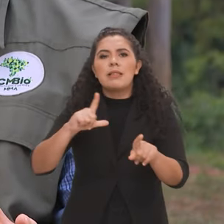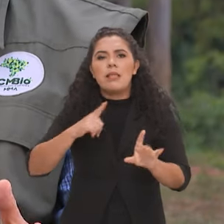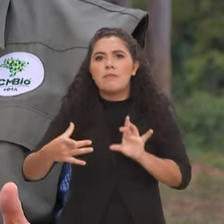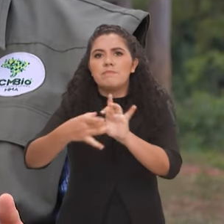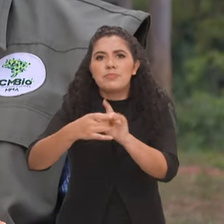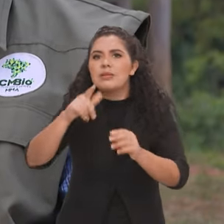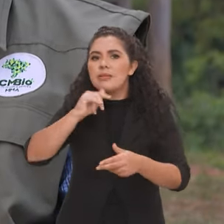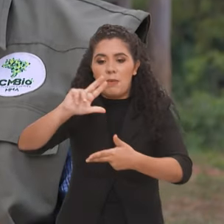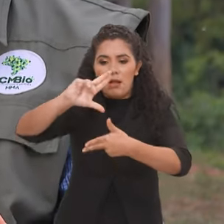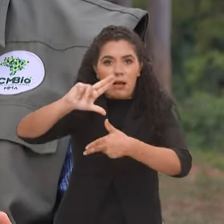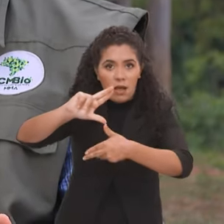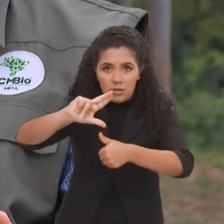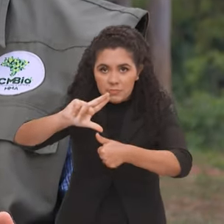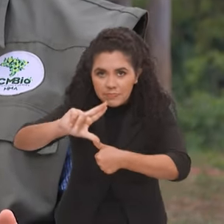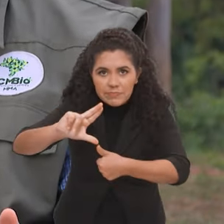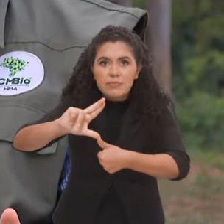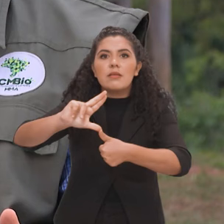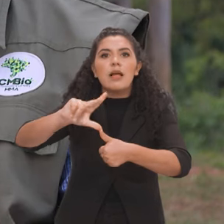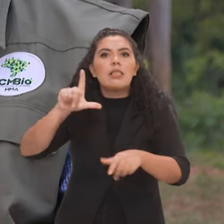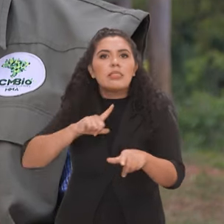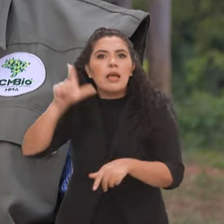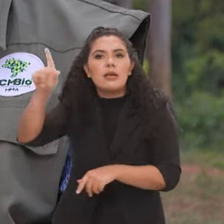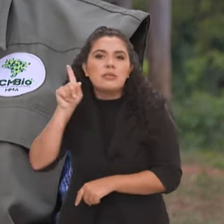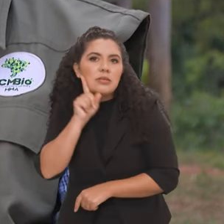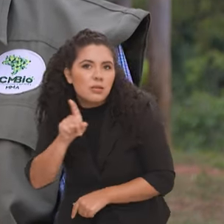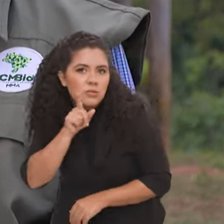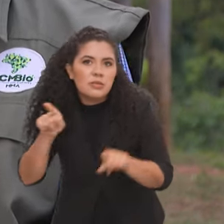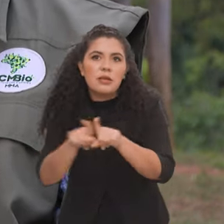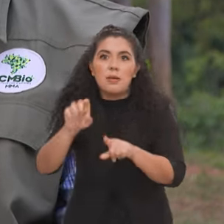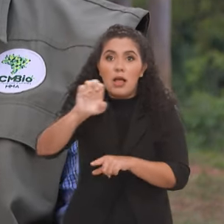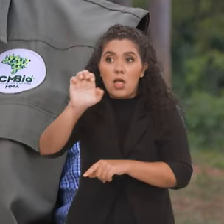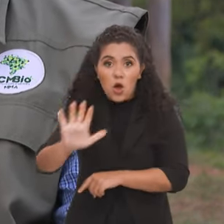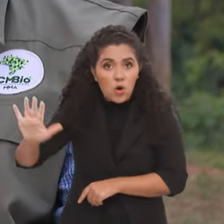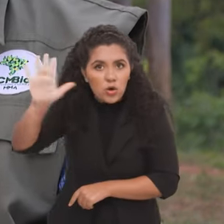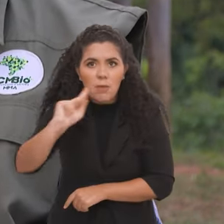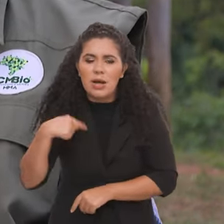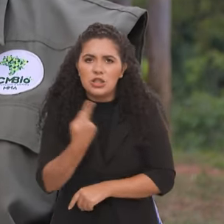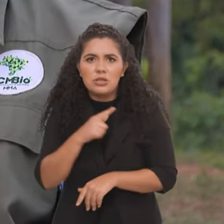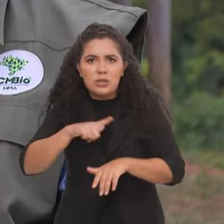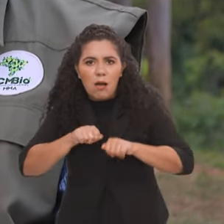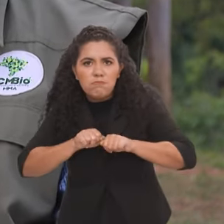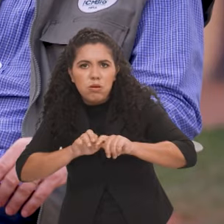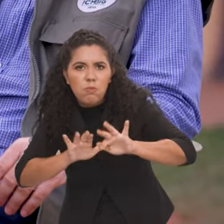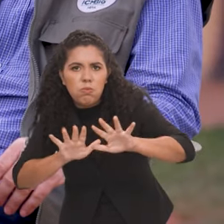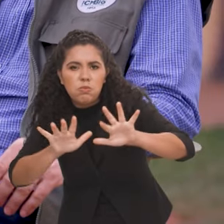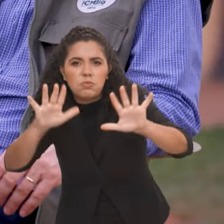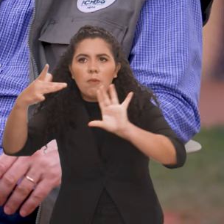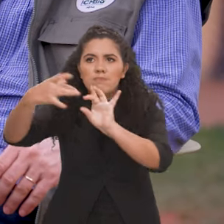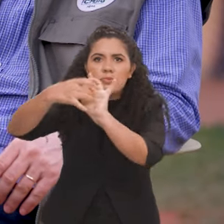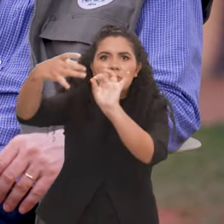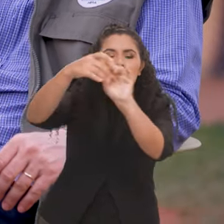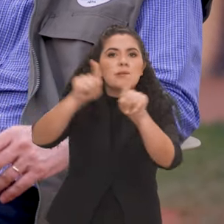aqui na América Latina, com os Estados Unidos, na Europa. Estamos cada vez mais crescendo na cooperação com os países